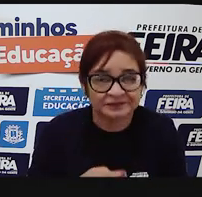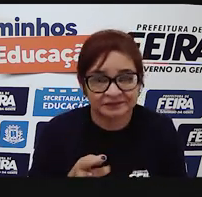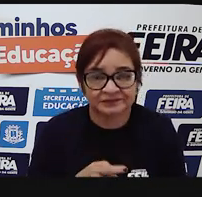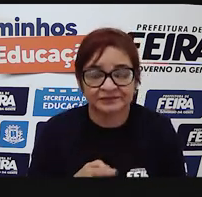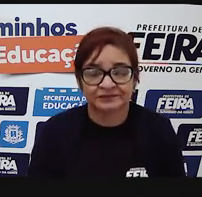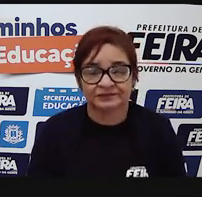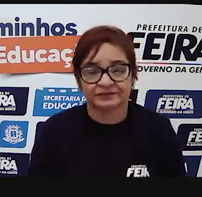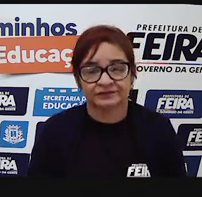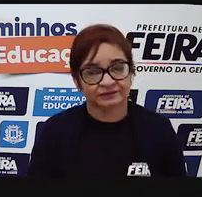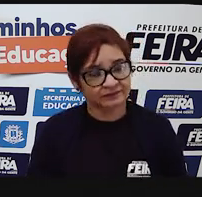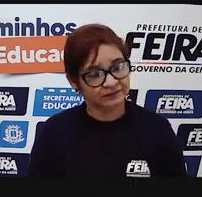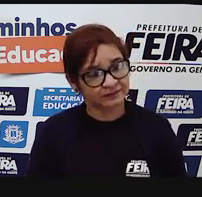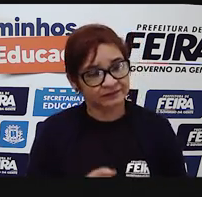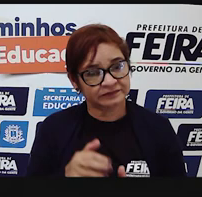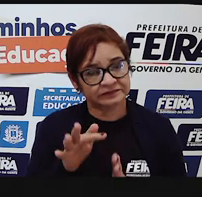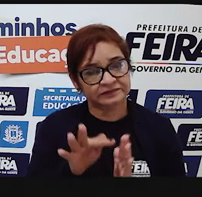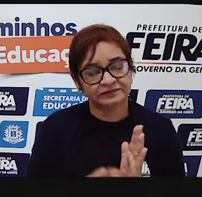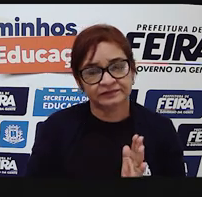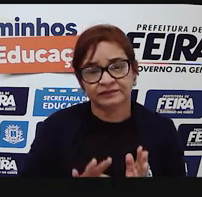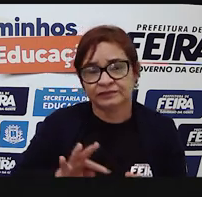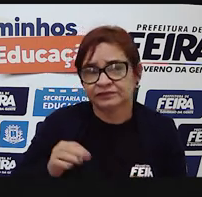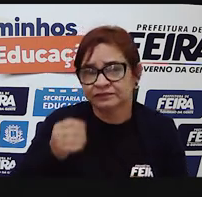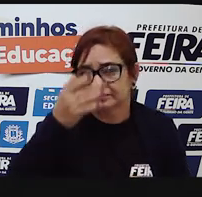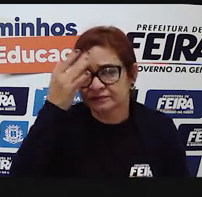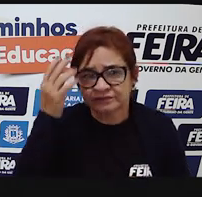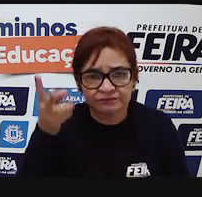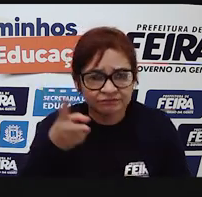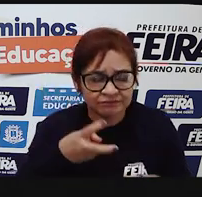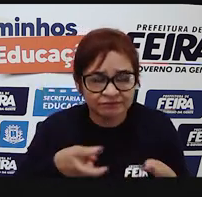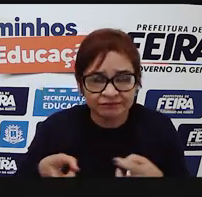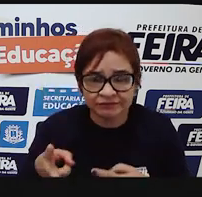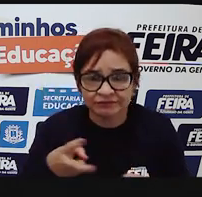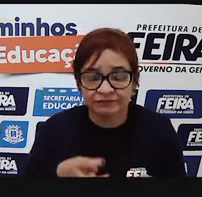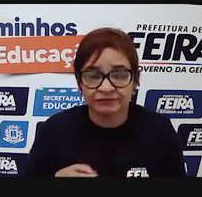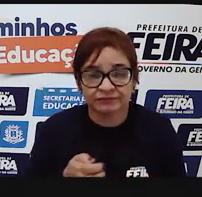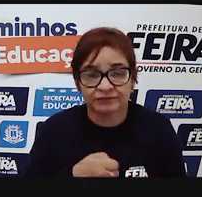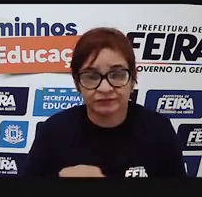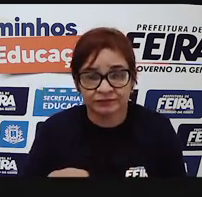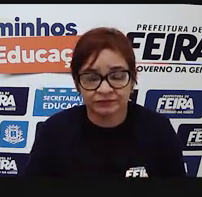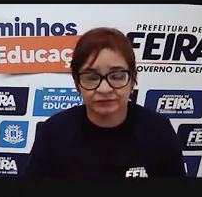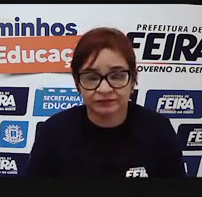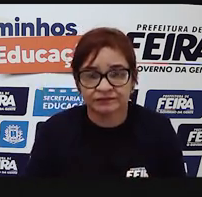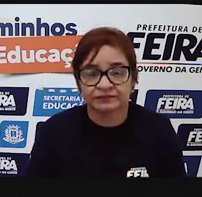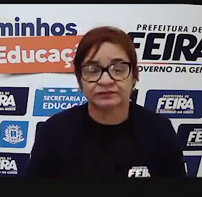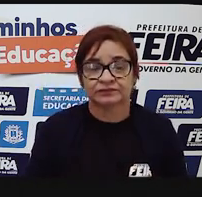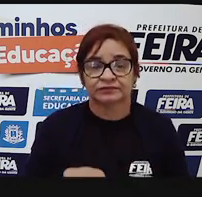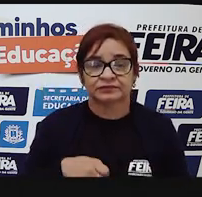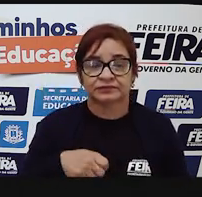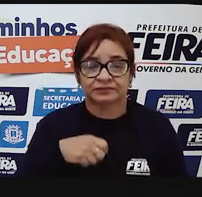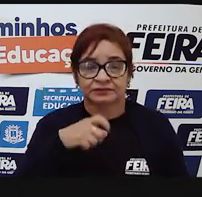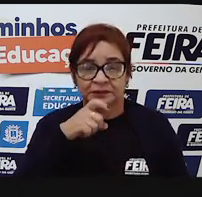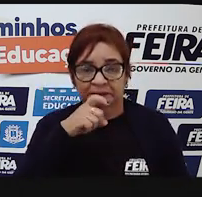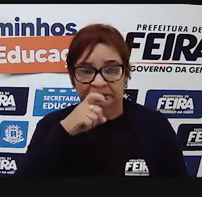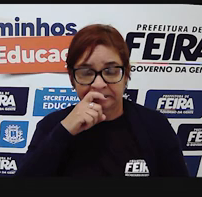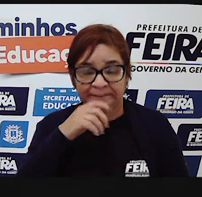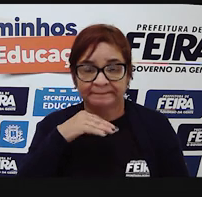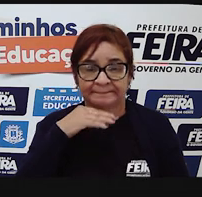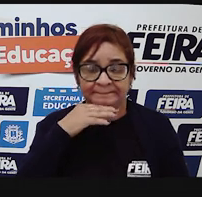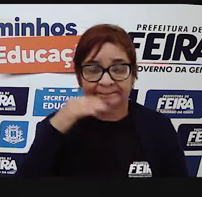E esse tipo de texto viralizou também na internet. Olha o que ele escreve. Senhores pais,